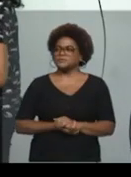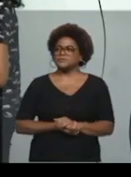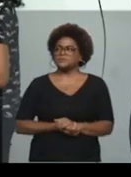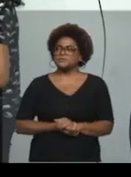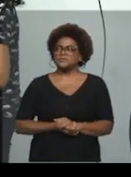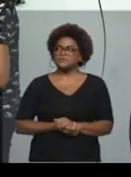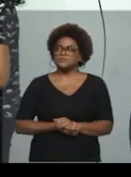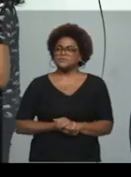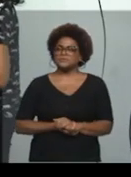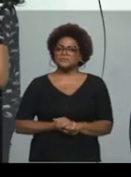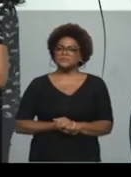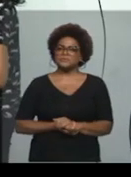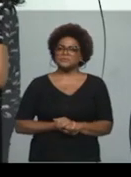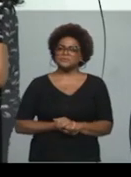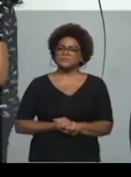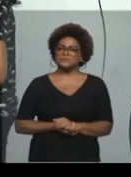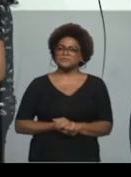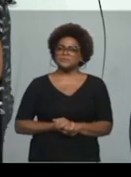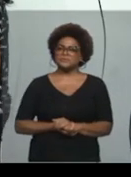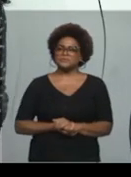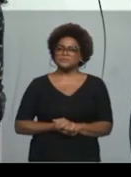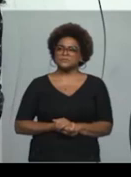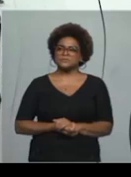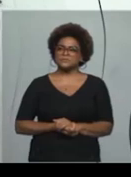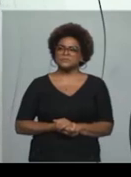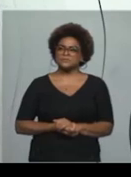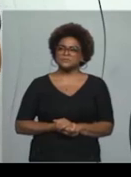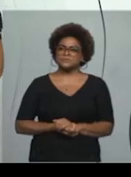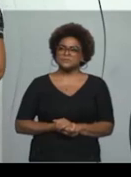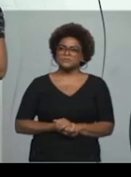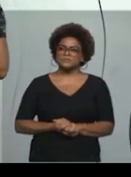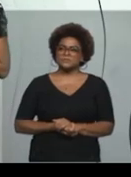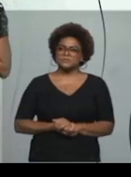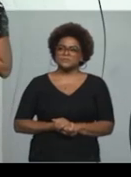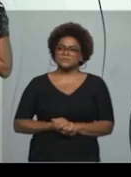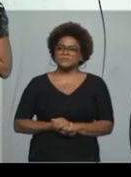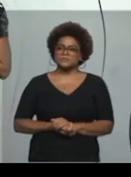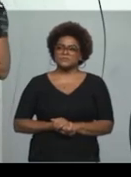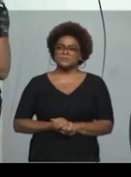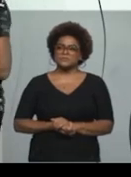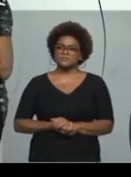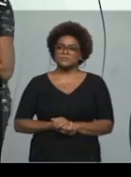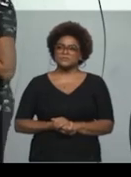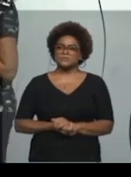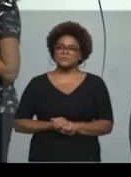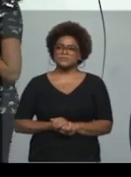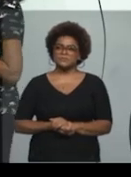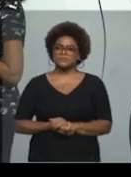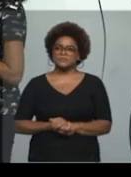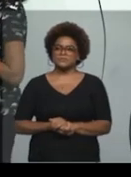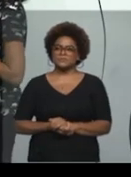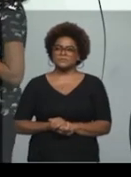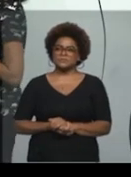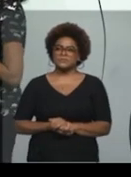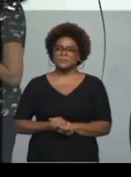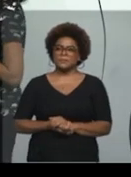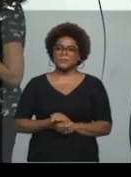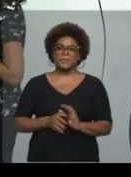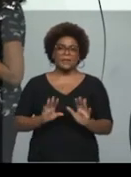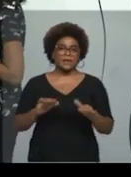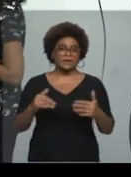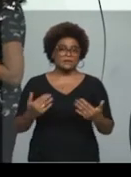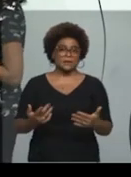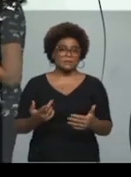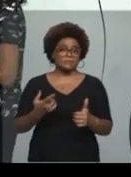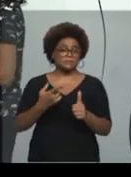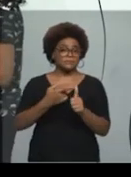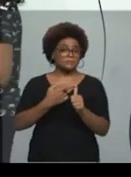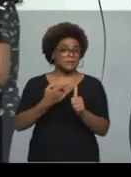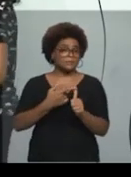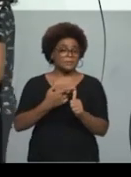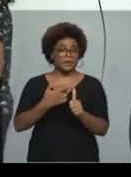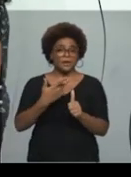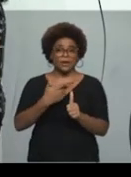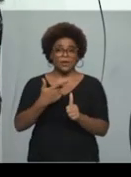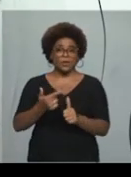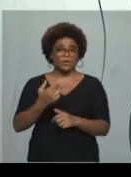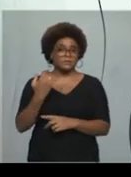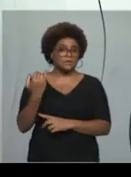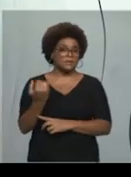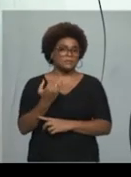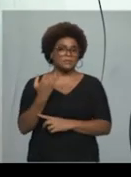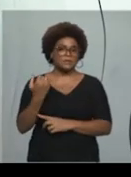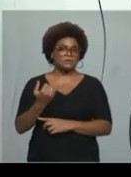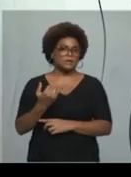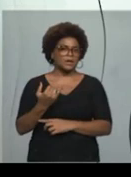Bom, a primeira situação importante é que quando ele